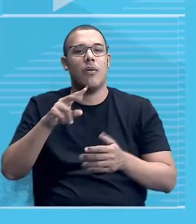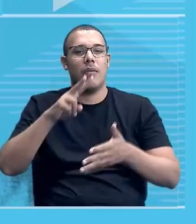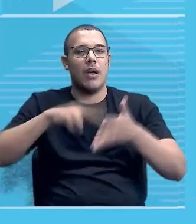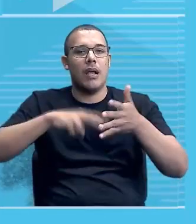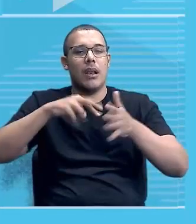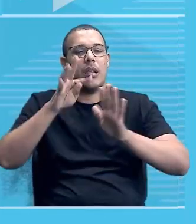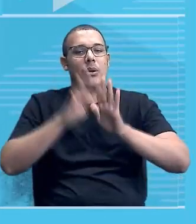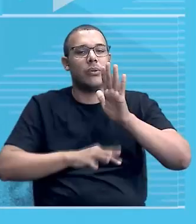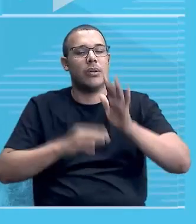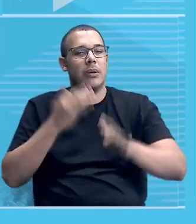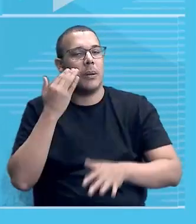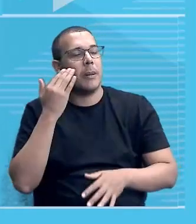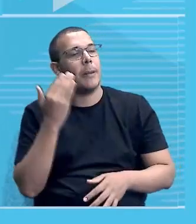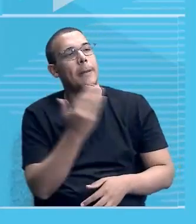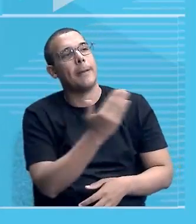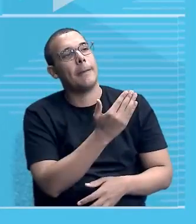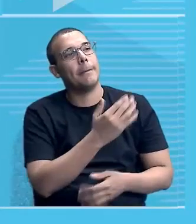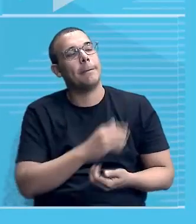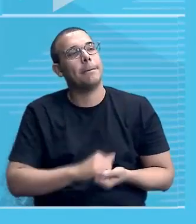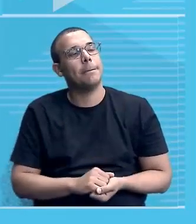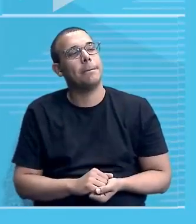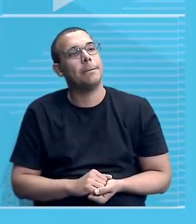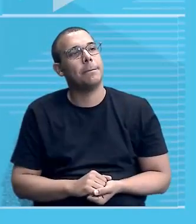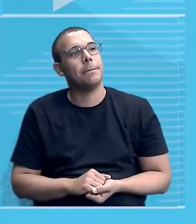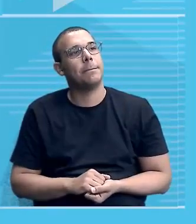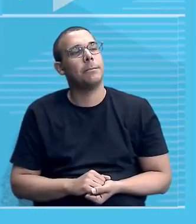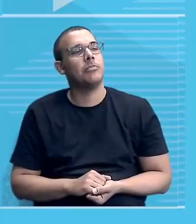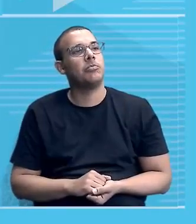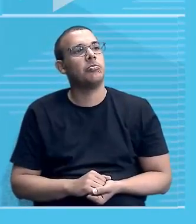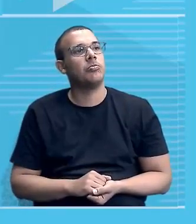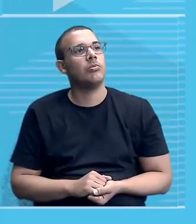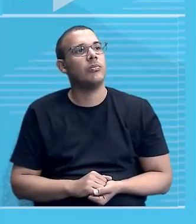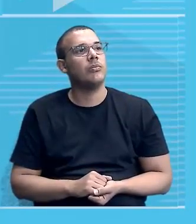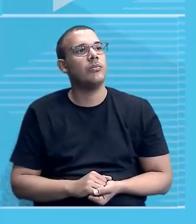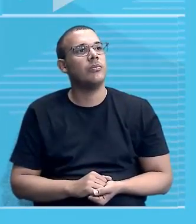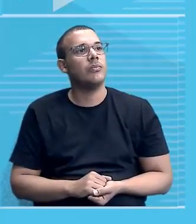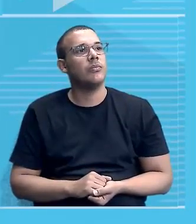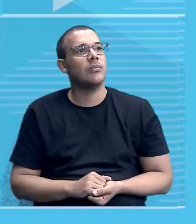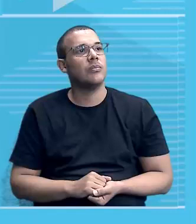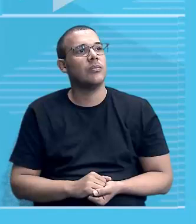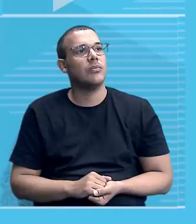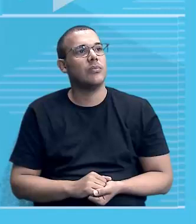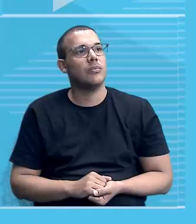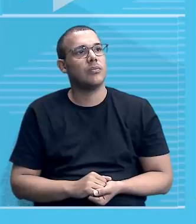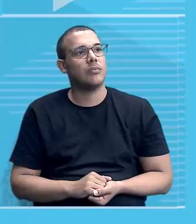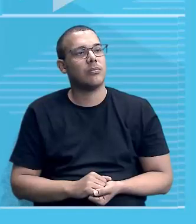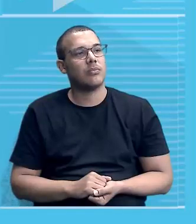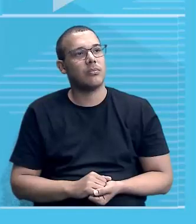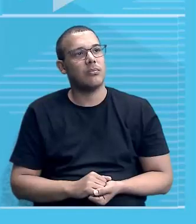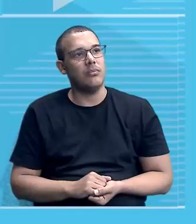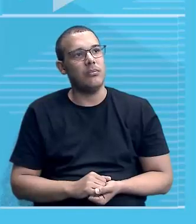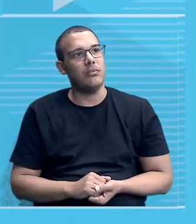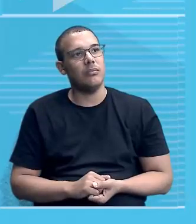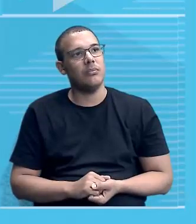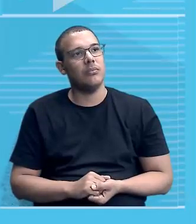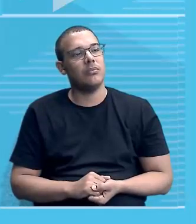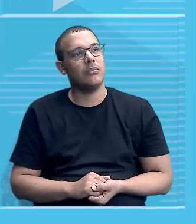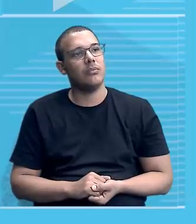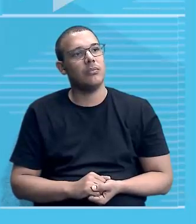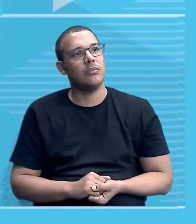crise é, antes de tudo, institucional. A democratização, entre aspas, isso aqui,